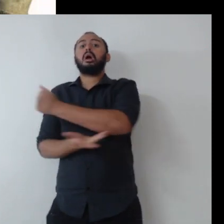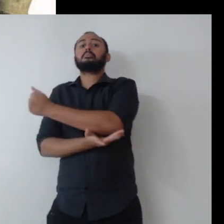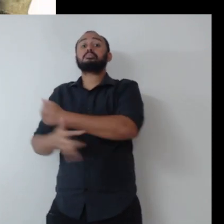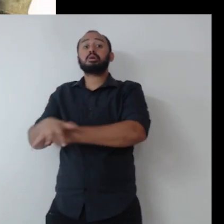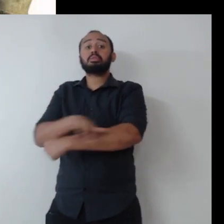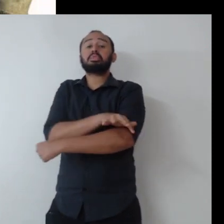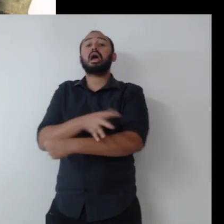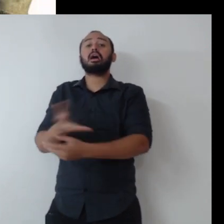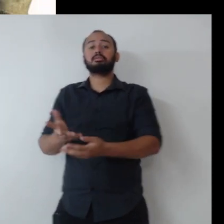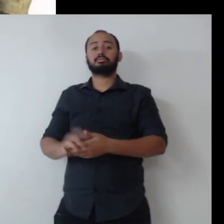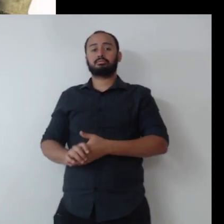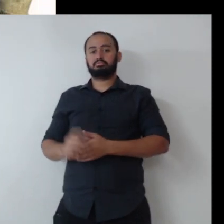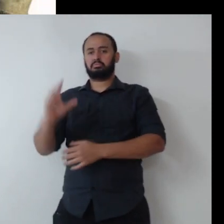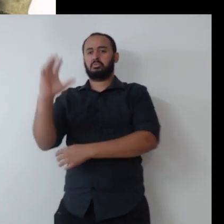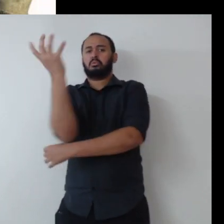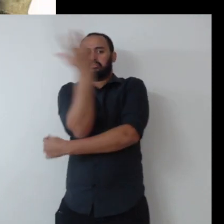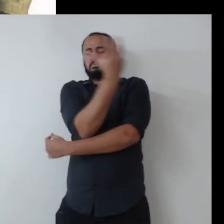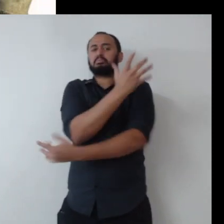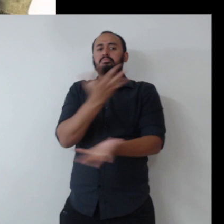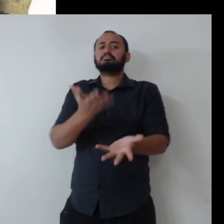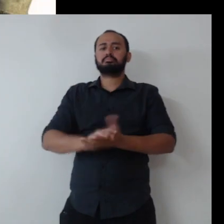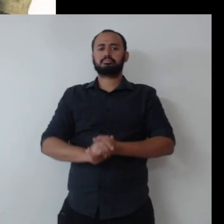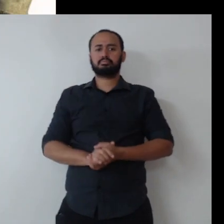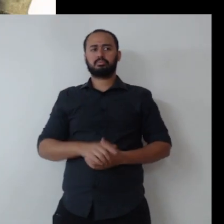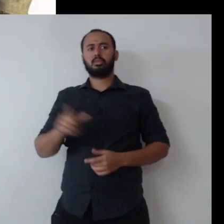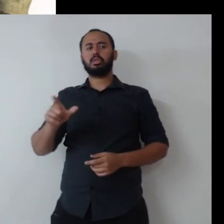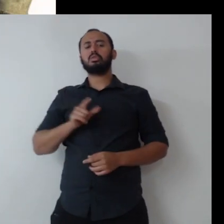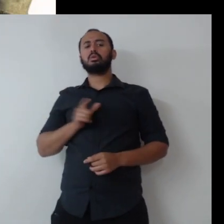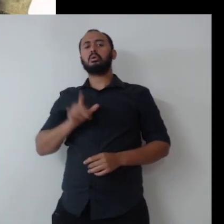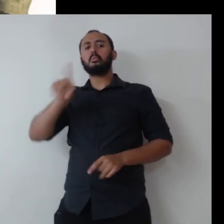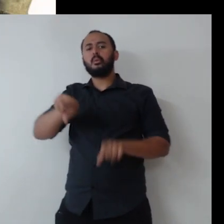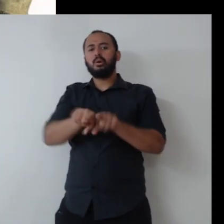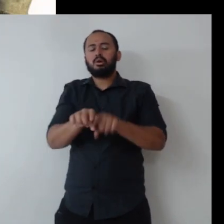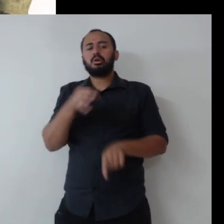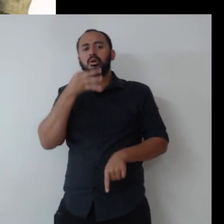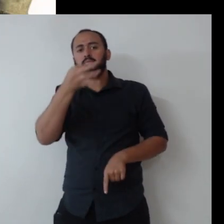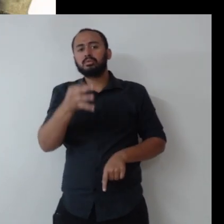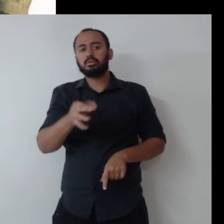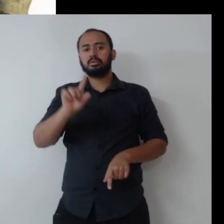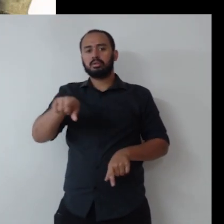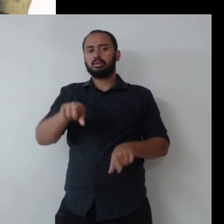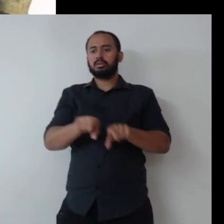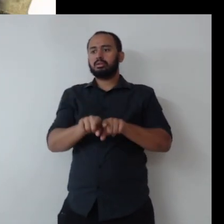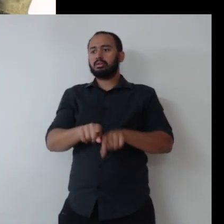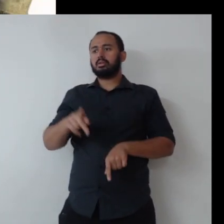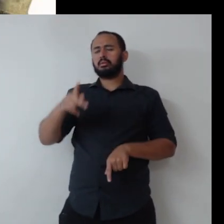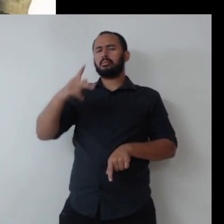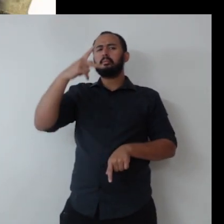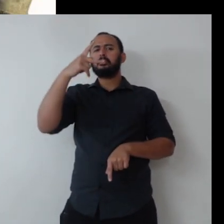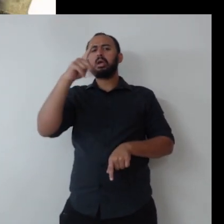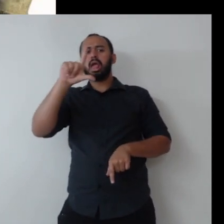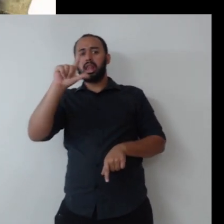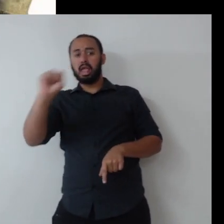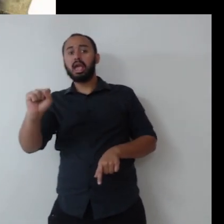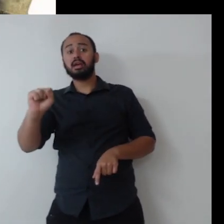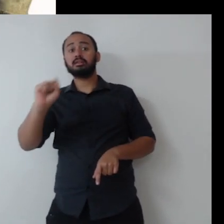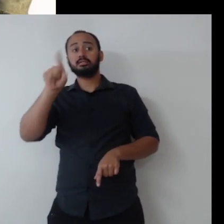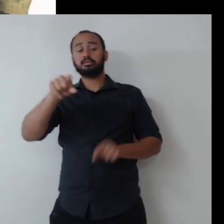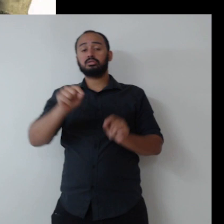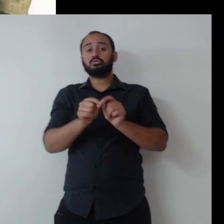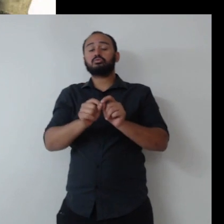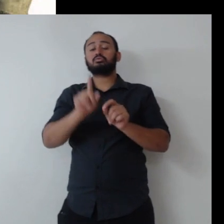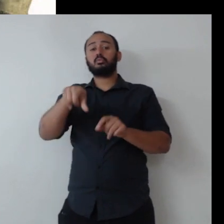ambiental, que é ótimo, mas só ambiental não. Então, é uma crítica também que eu faço ao PLS, é que o PLS, no normativo do